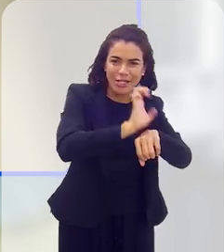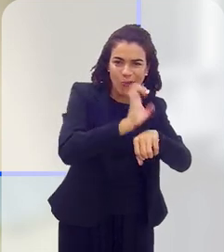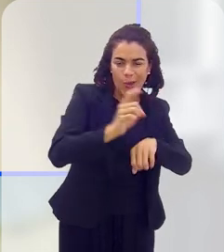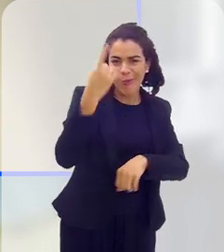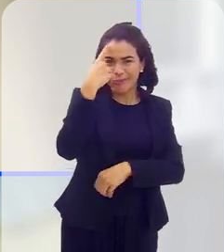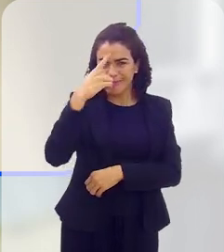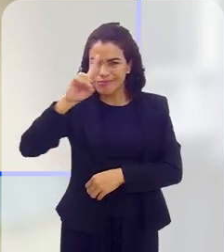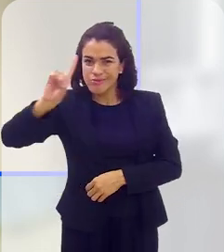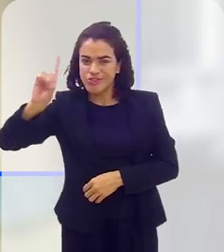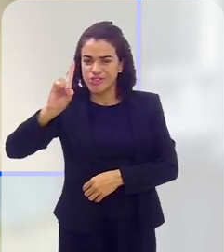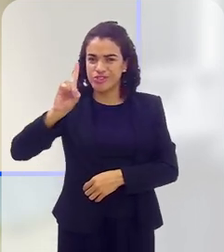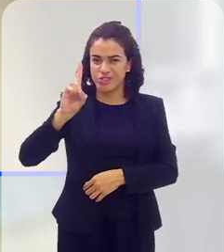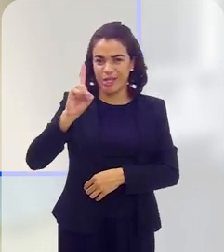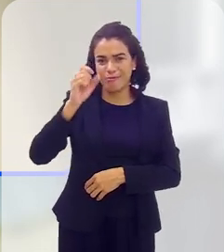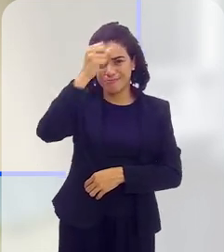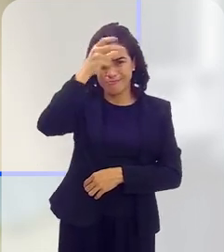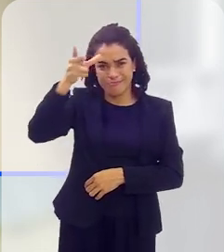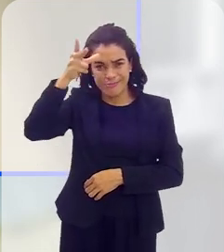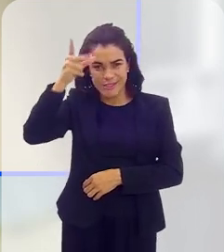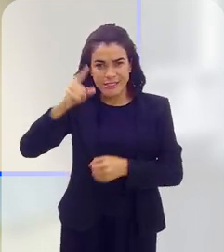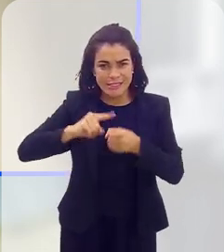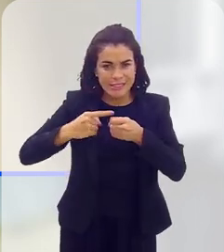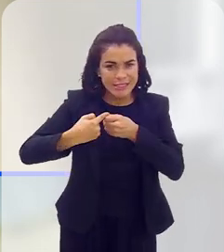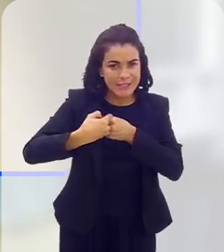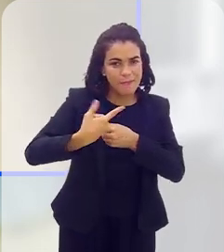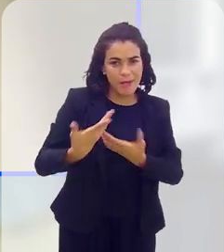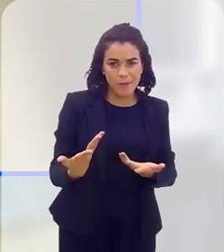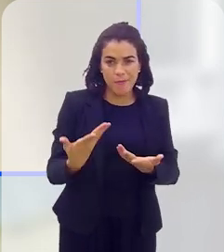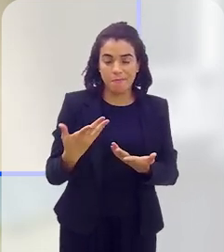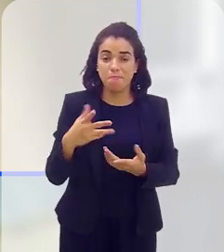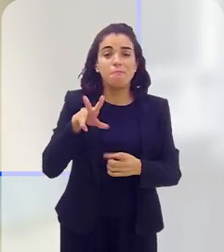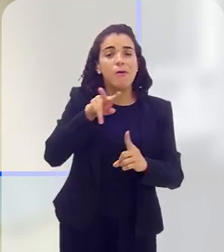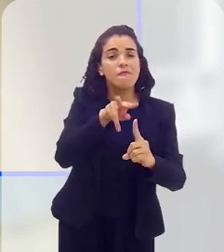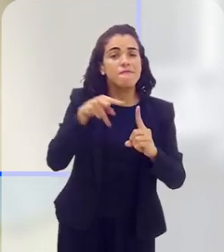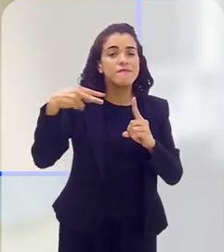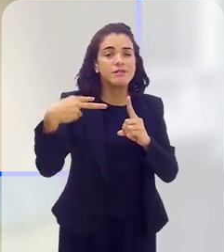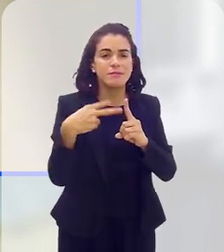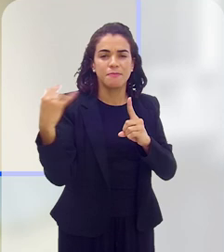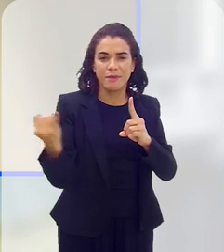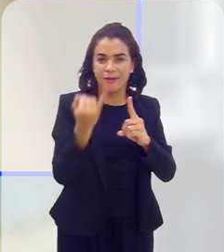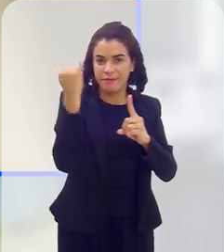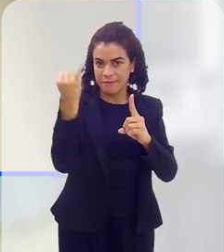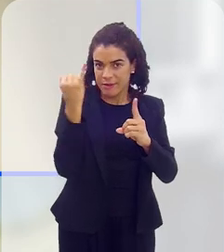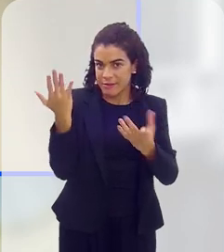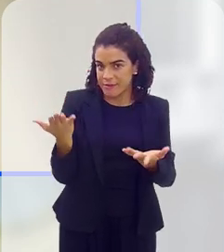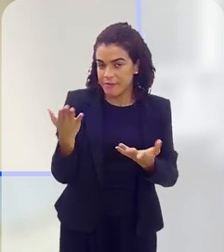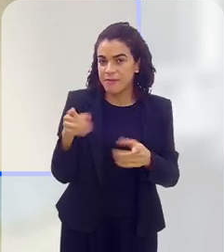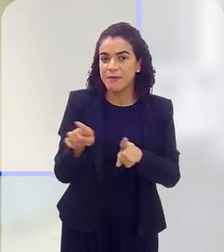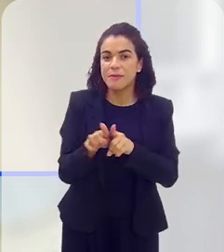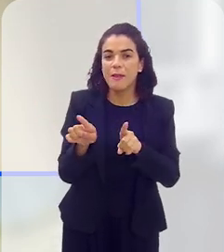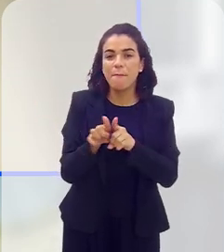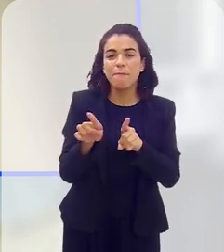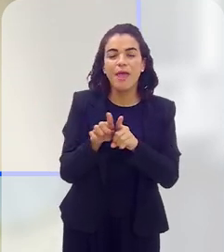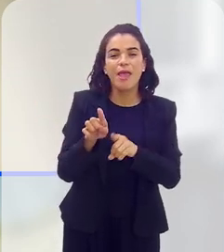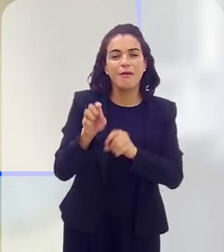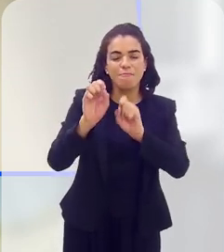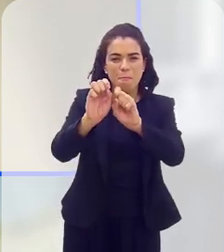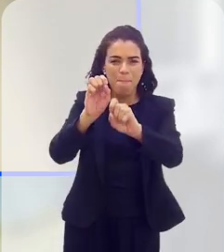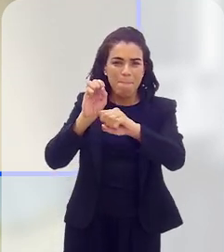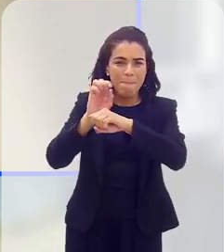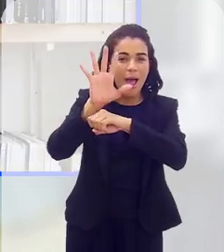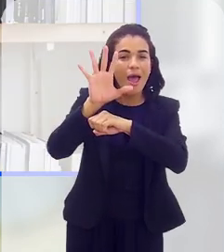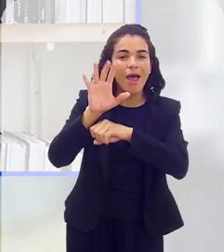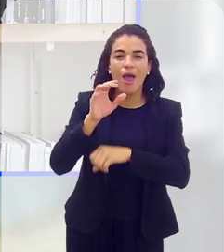municipal, acho que tudo isso é importante para as pessoas terem visibilidade. Nós criamos o da iluminação verde.